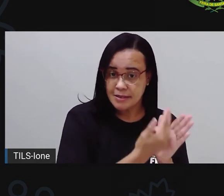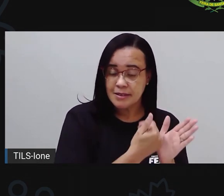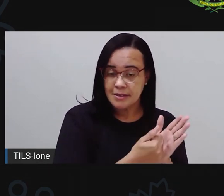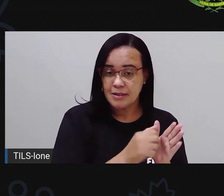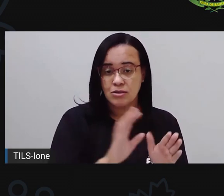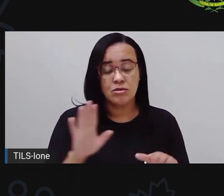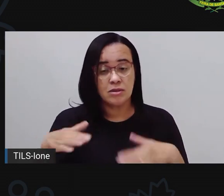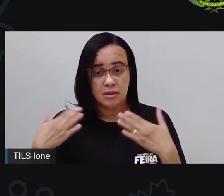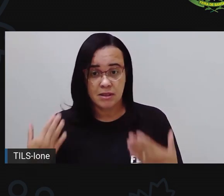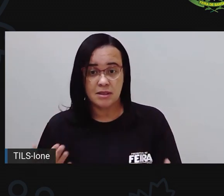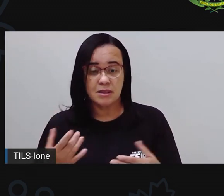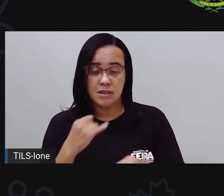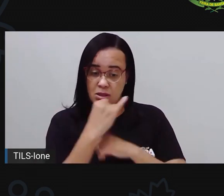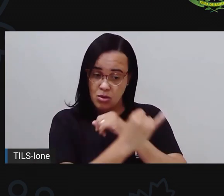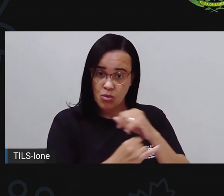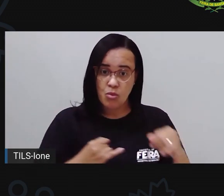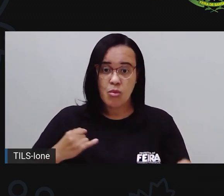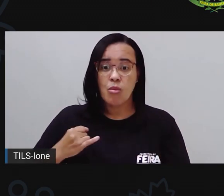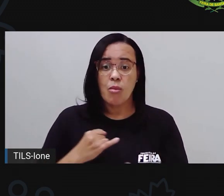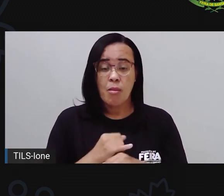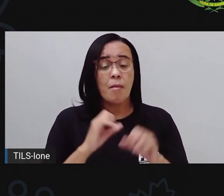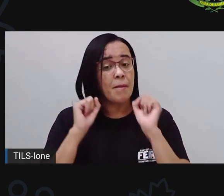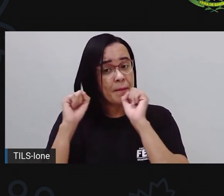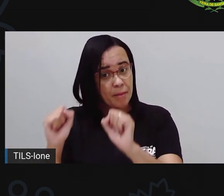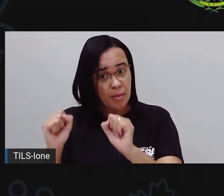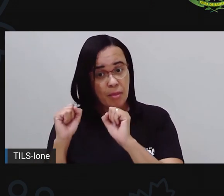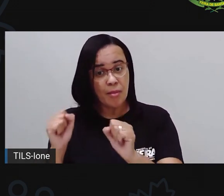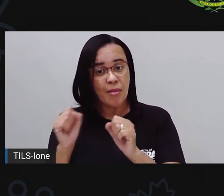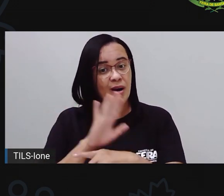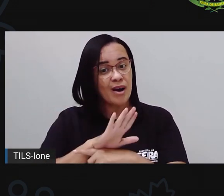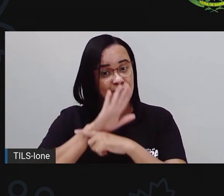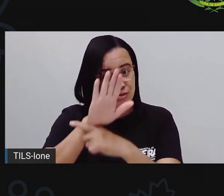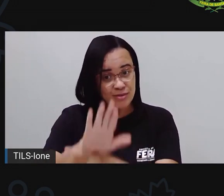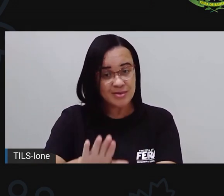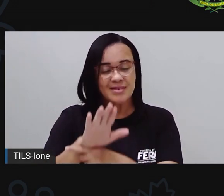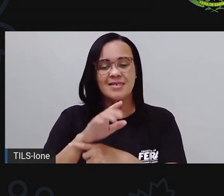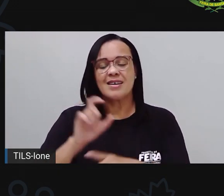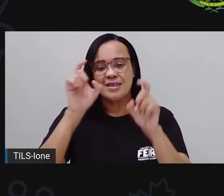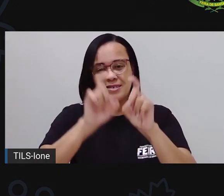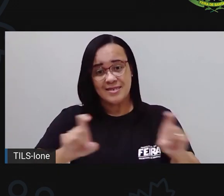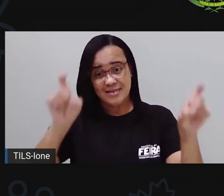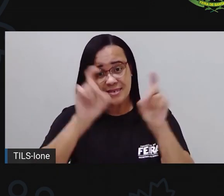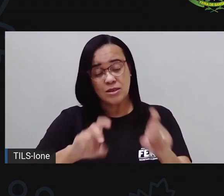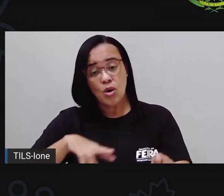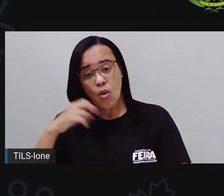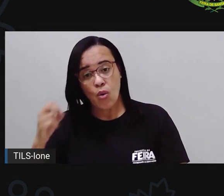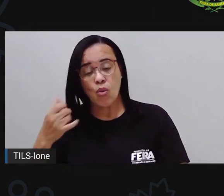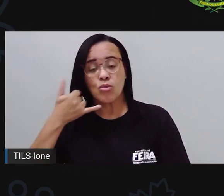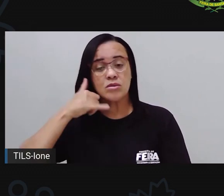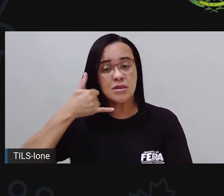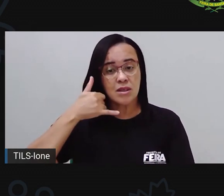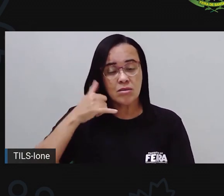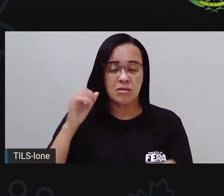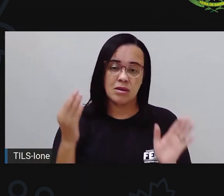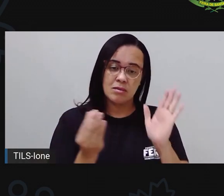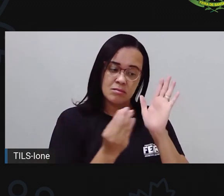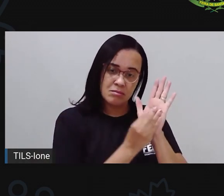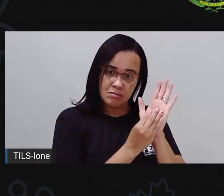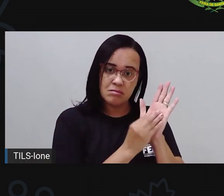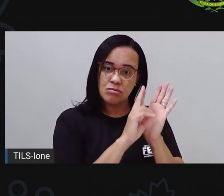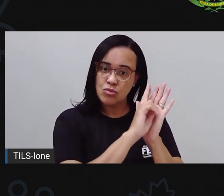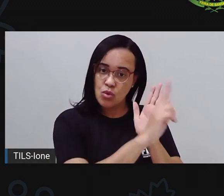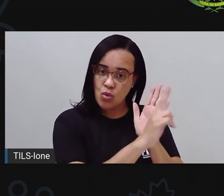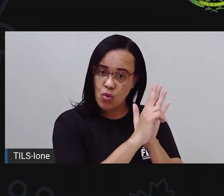é isso. Tanto o Google Earth quanto o Google Maps, né? Que tem no celular, você pode colocar o endereço, você vai pesquisar e você vai olhar o